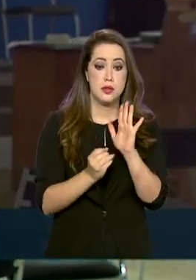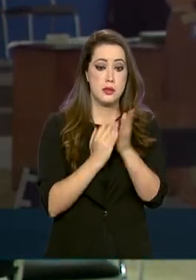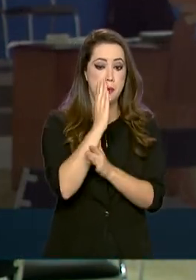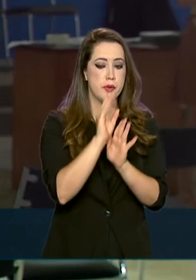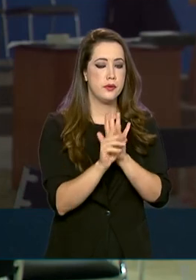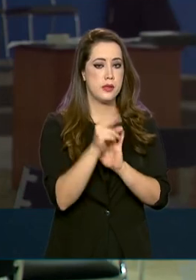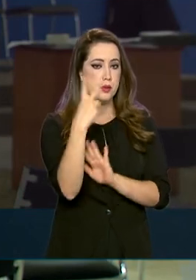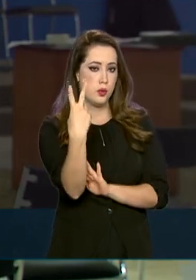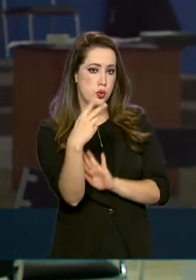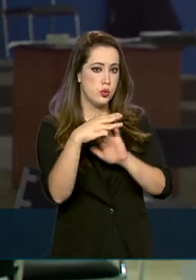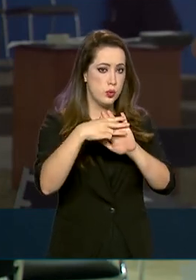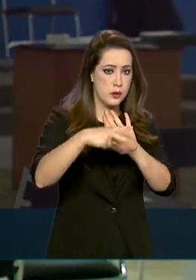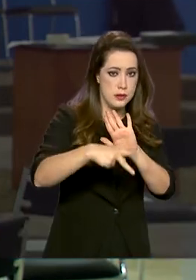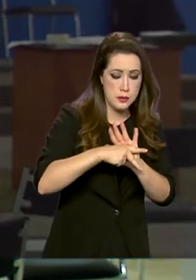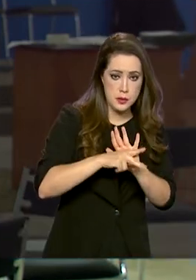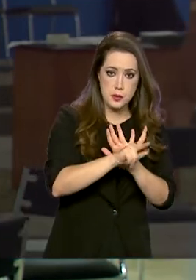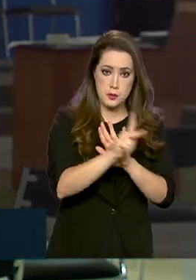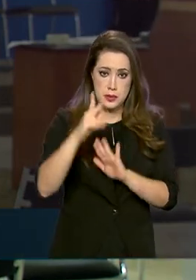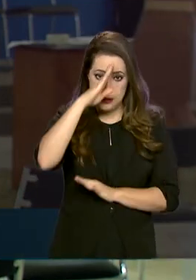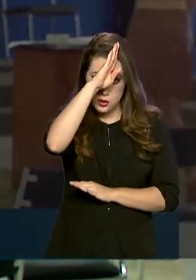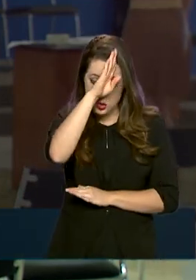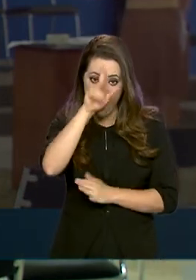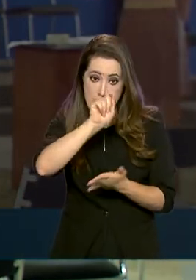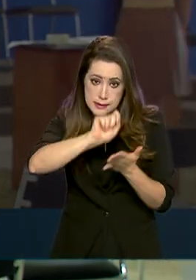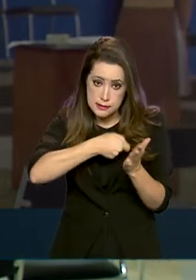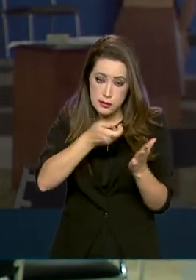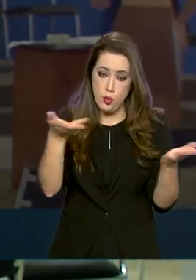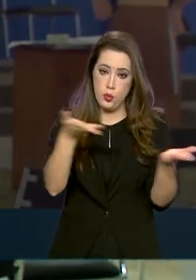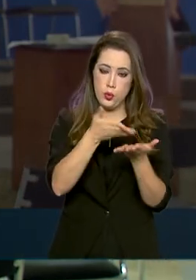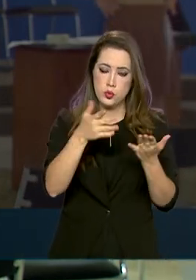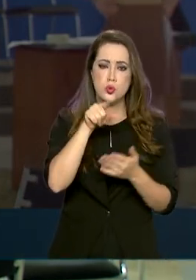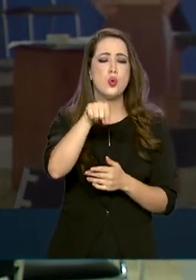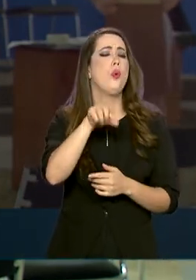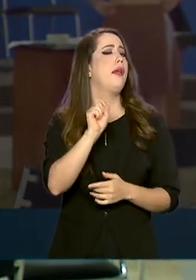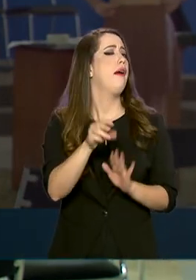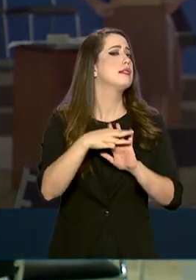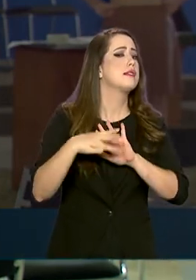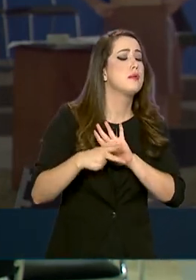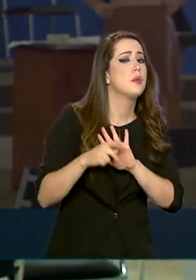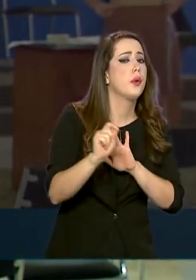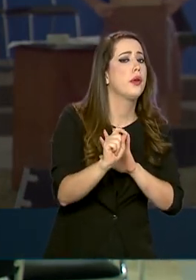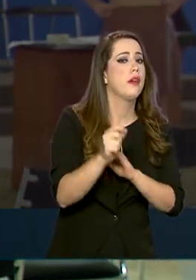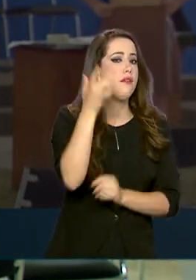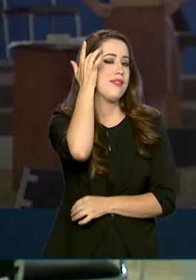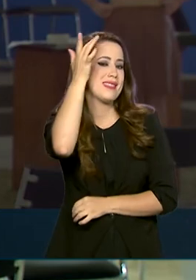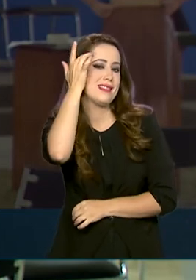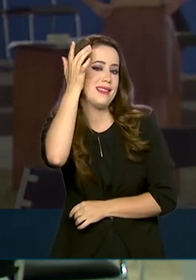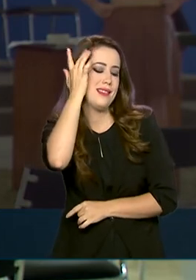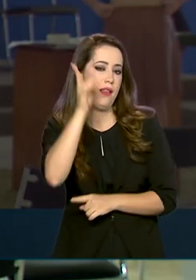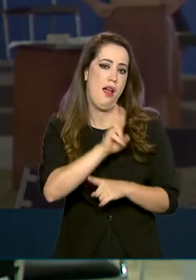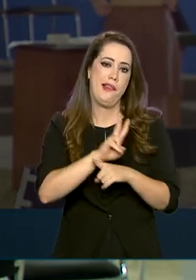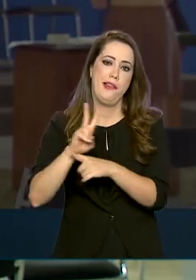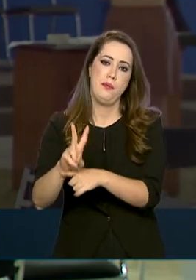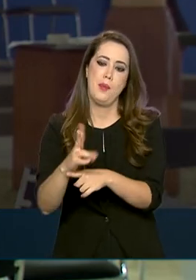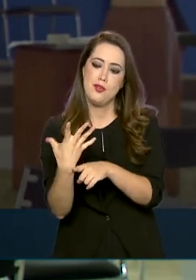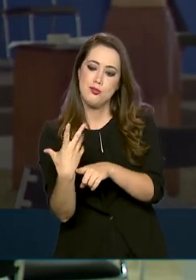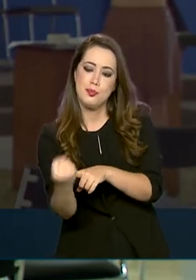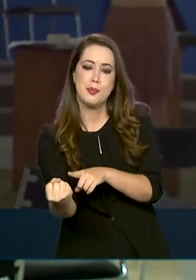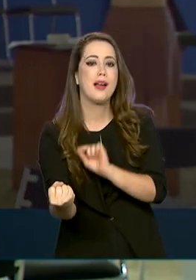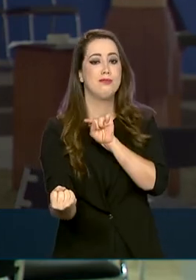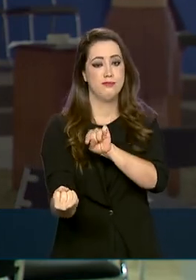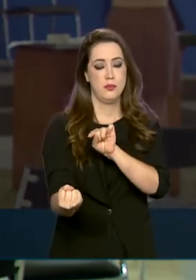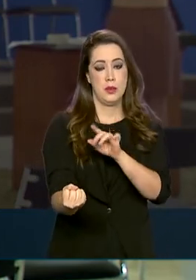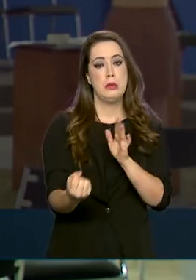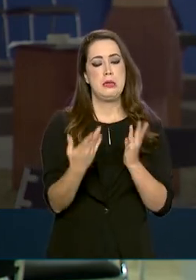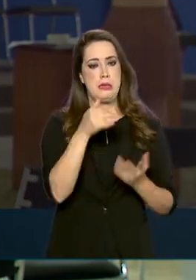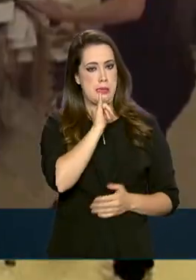presidente Jair Bolsonaro. As medidas facilitam, como você disse, o acesso ao crédito. A MP 944,